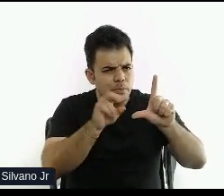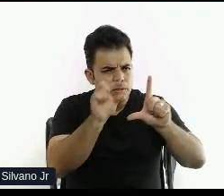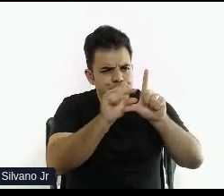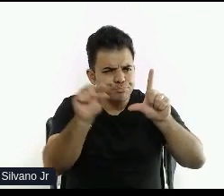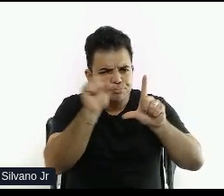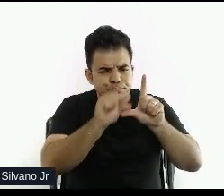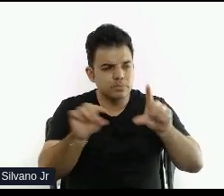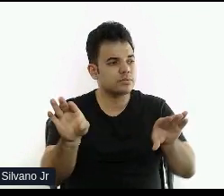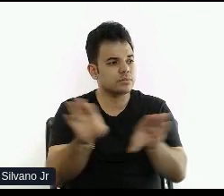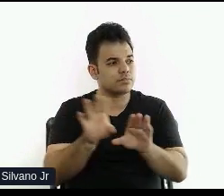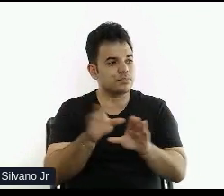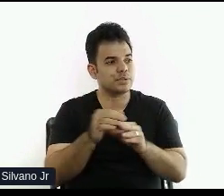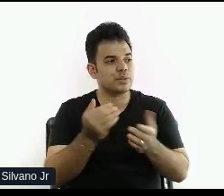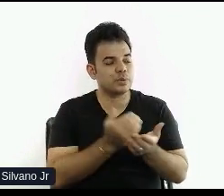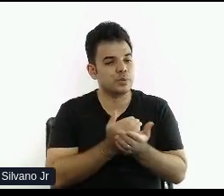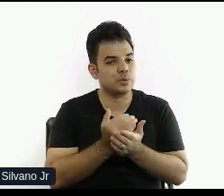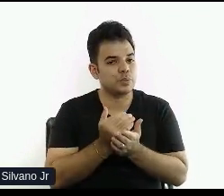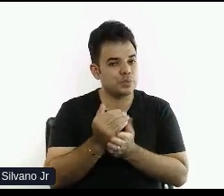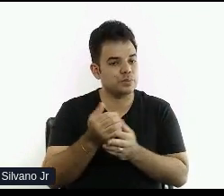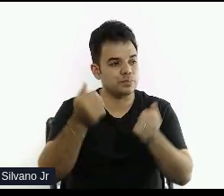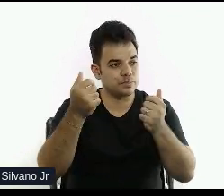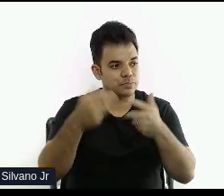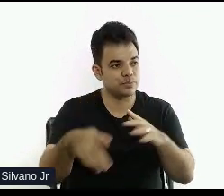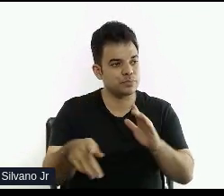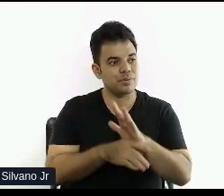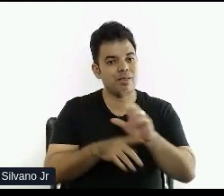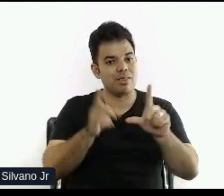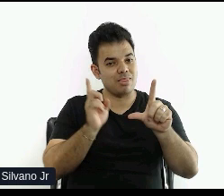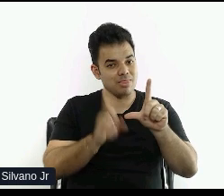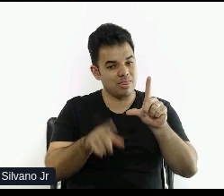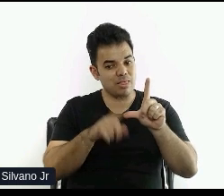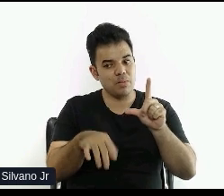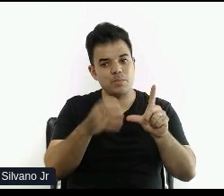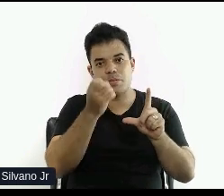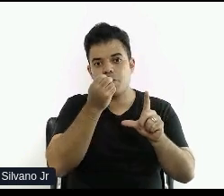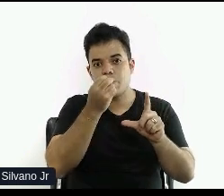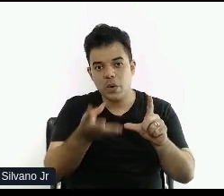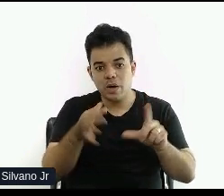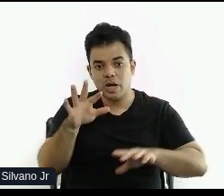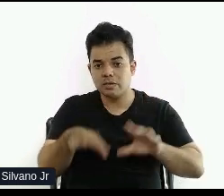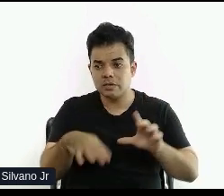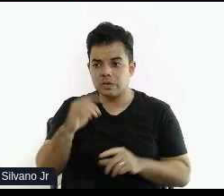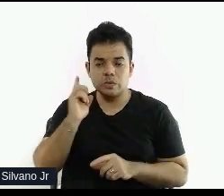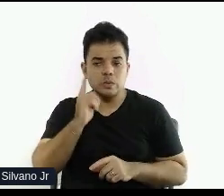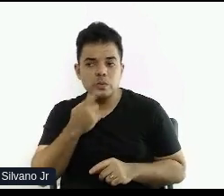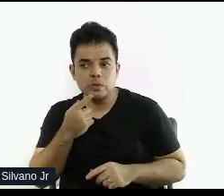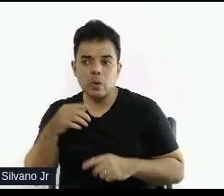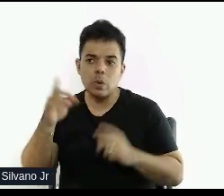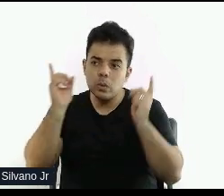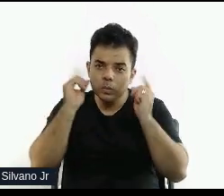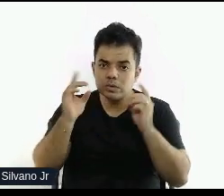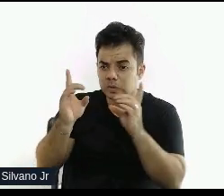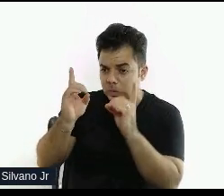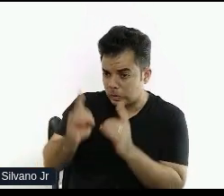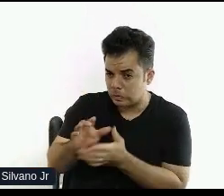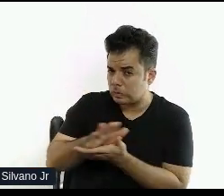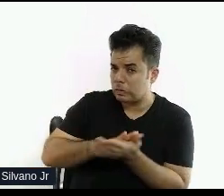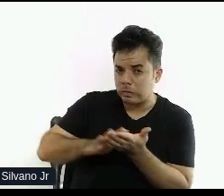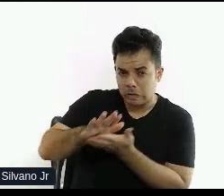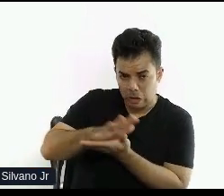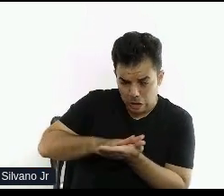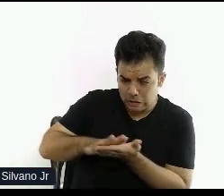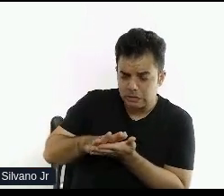eu trouxe no começo também, que as legendas, elas são boas, inclusive para pessoas que, né? Mesmo sem deficiência auditiva, que precisam